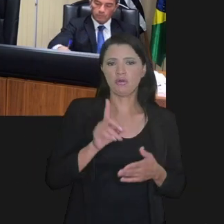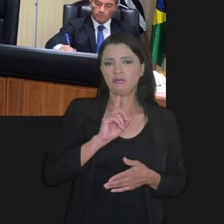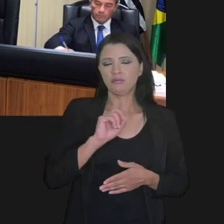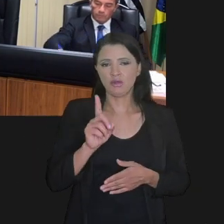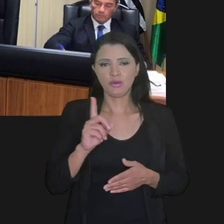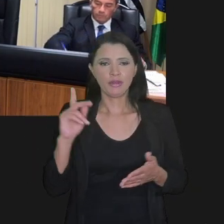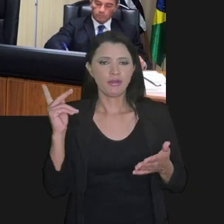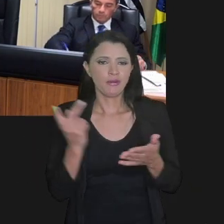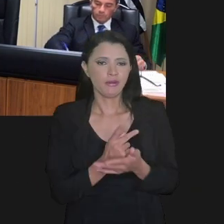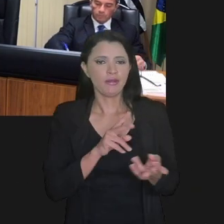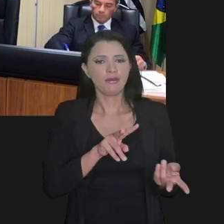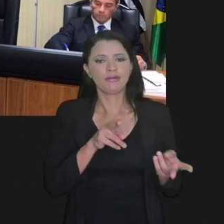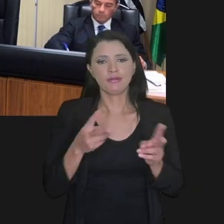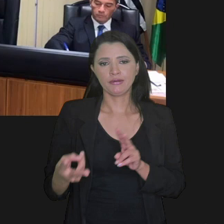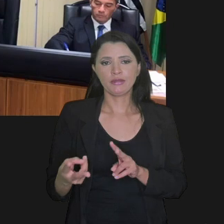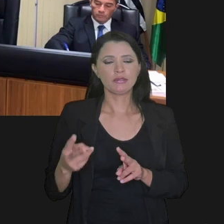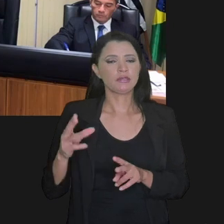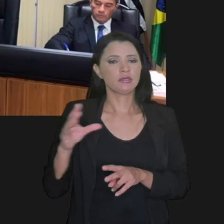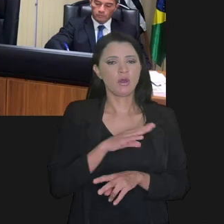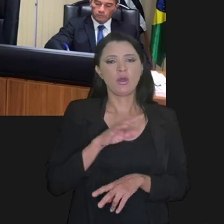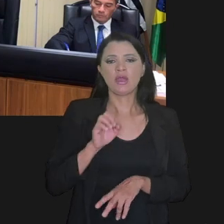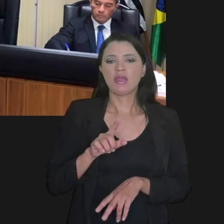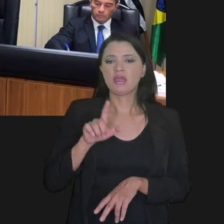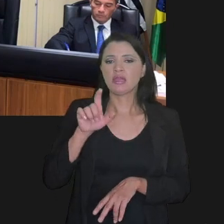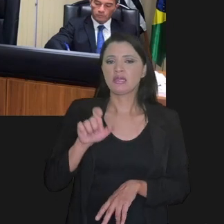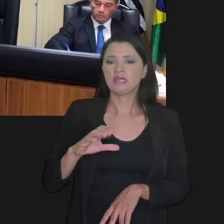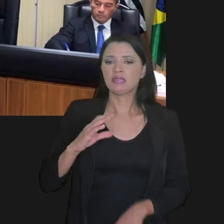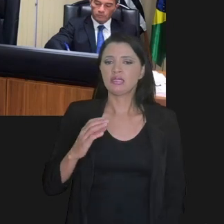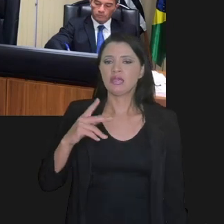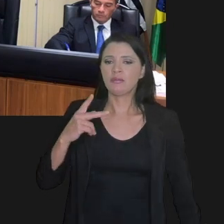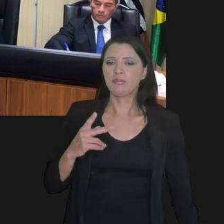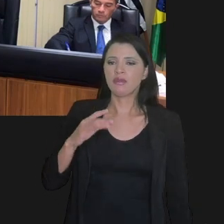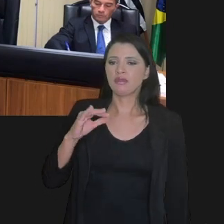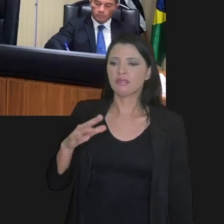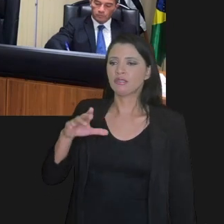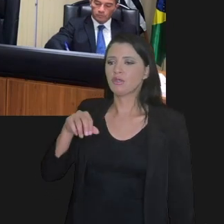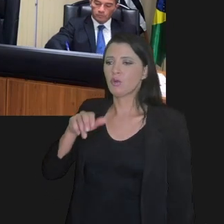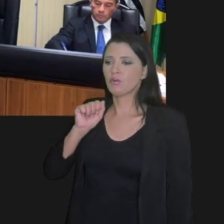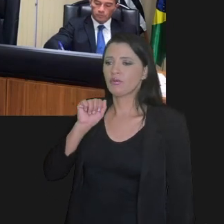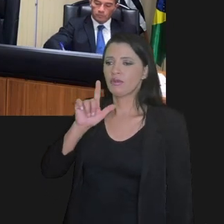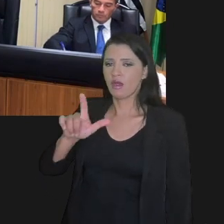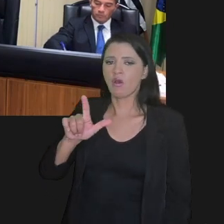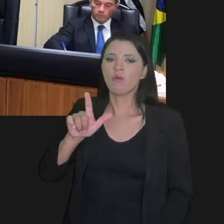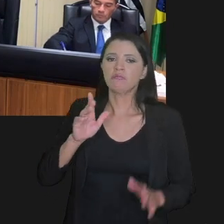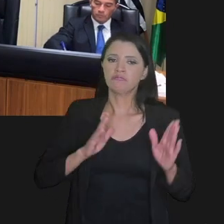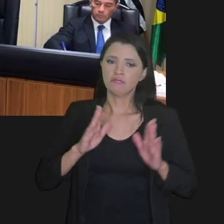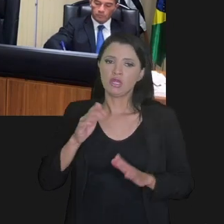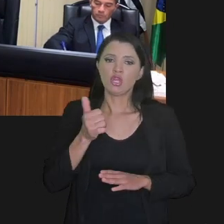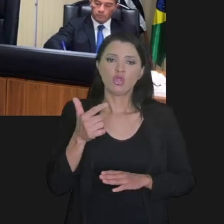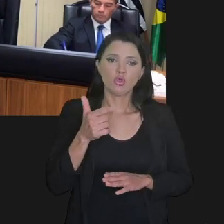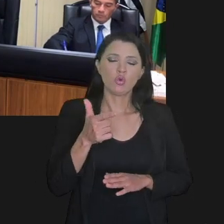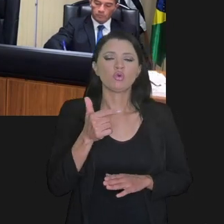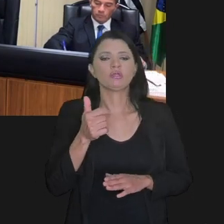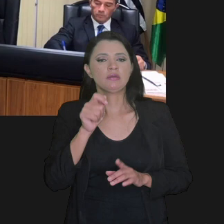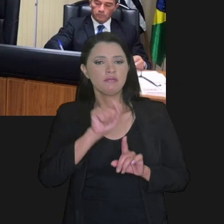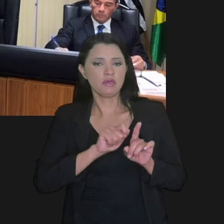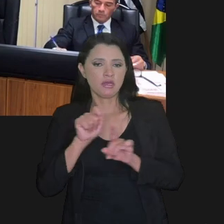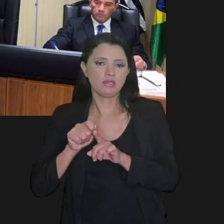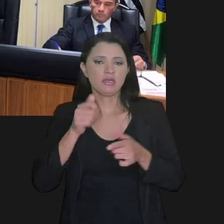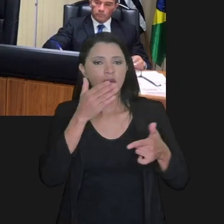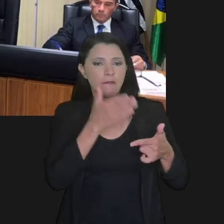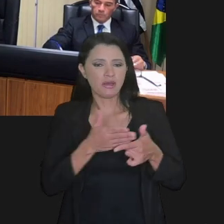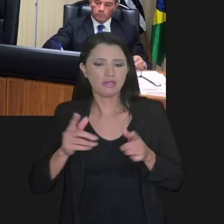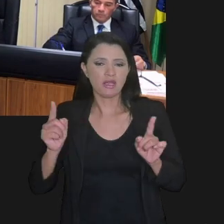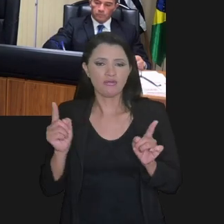voltariam para a escola tão cedo, e veio a transação excepcional, também um edital de transação que já previa 12 meses